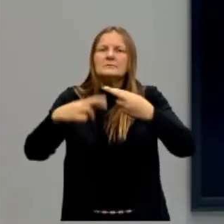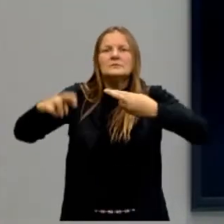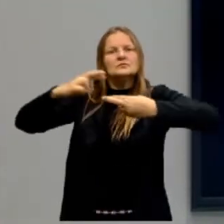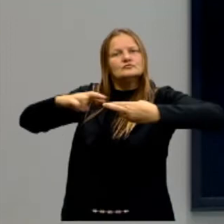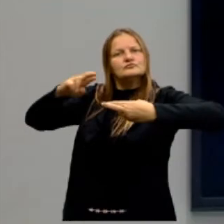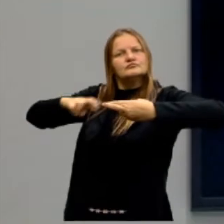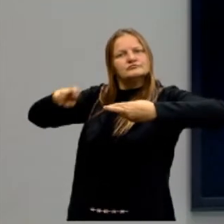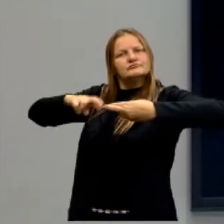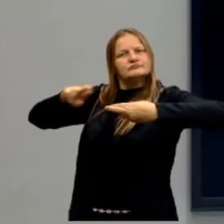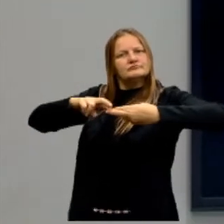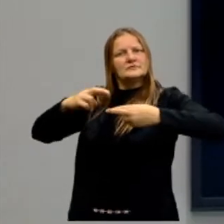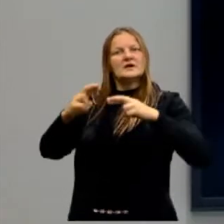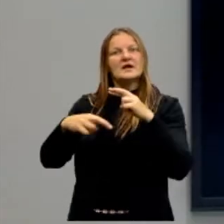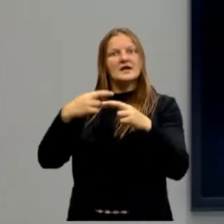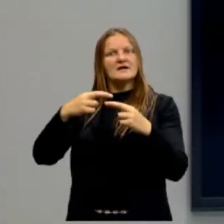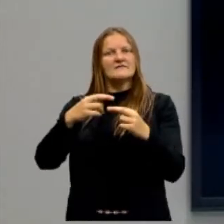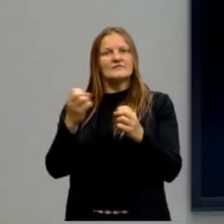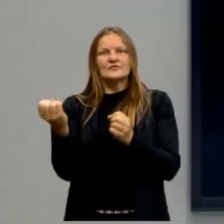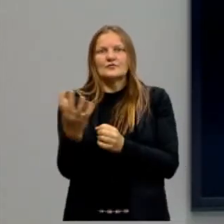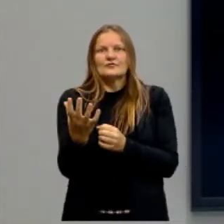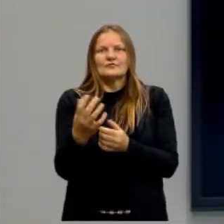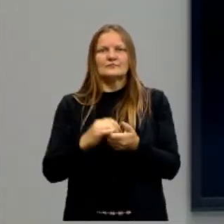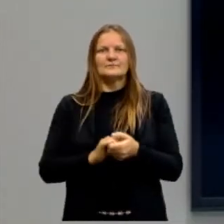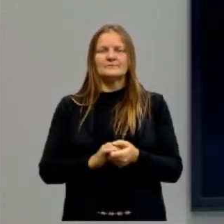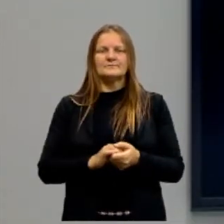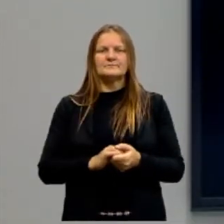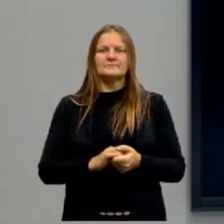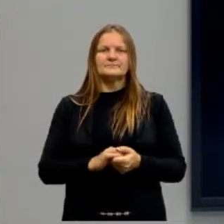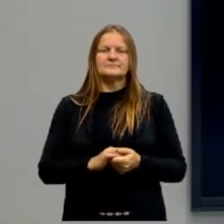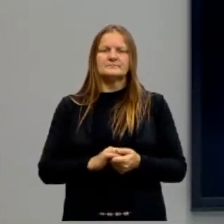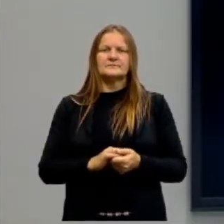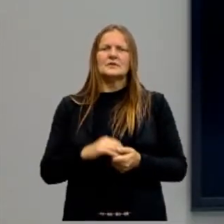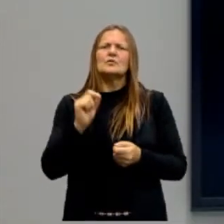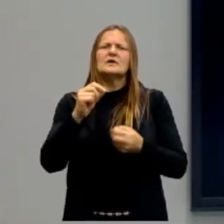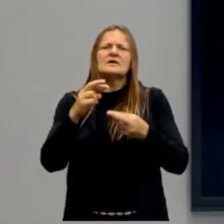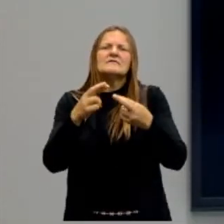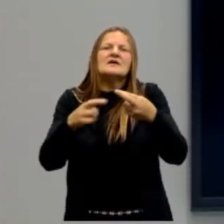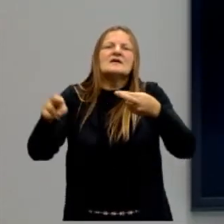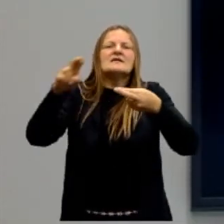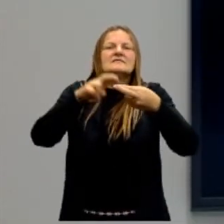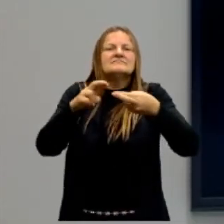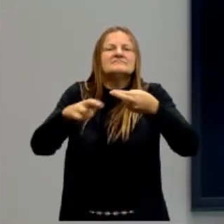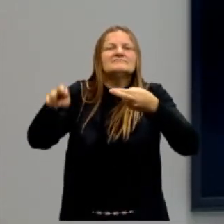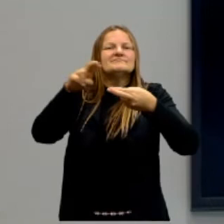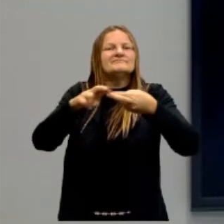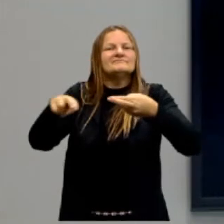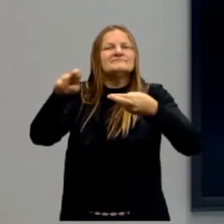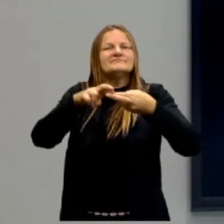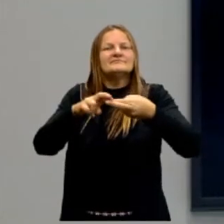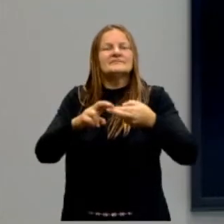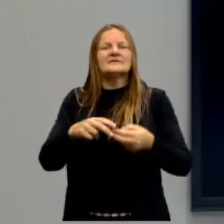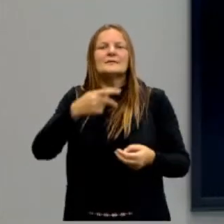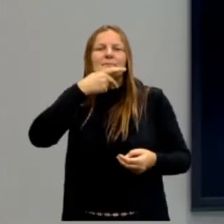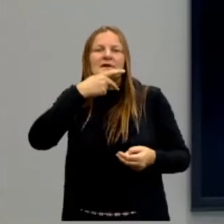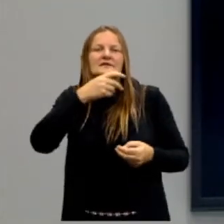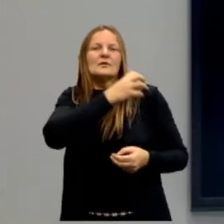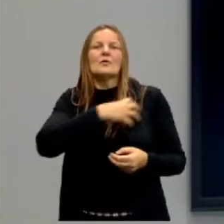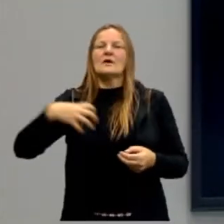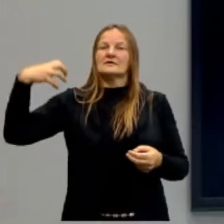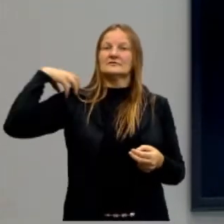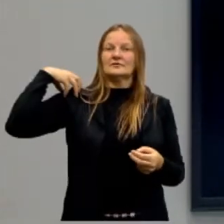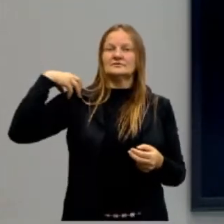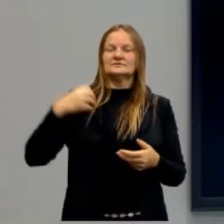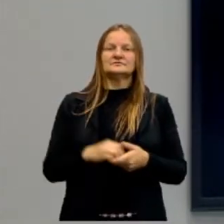governantes e nos governados de nossa sociedade? O que podemos reciclar? Já vimos ali Platão, Aristóteles,